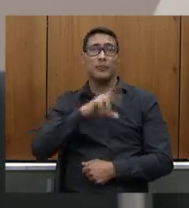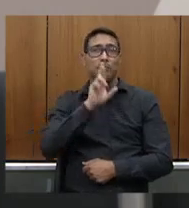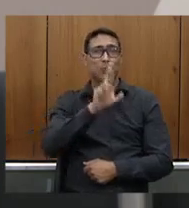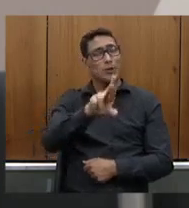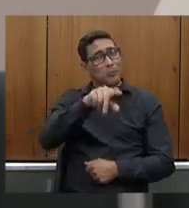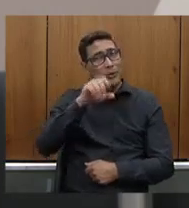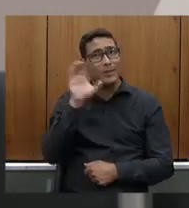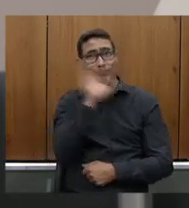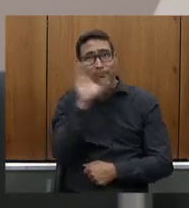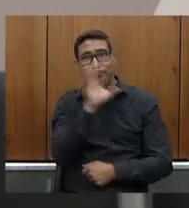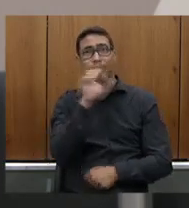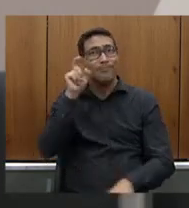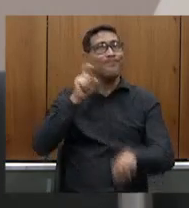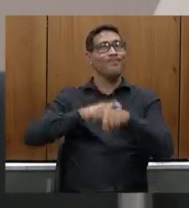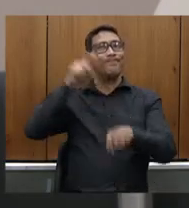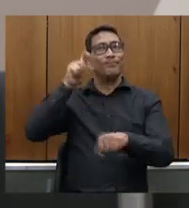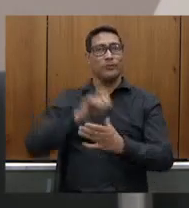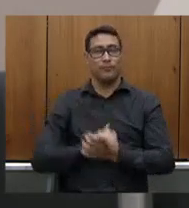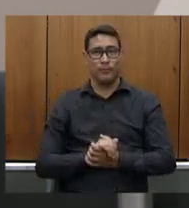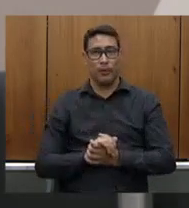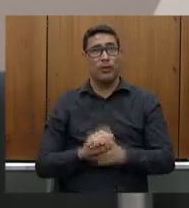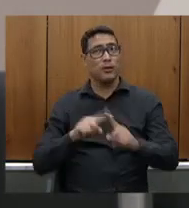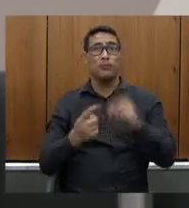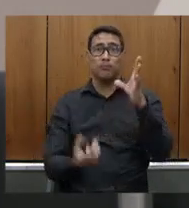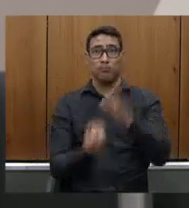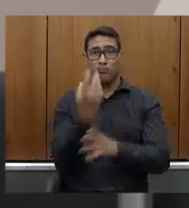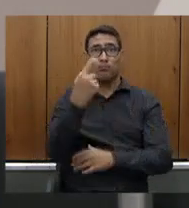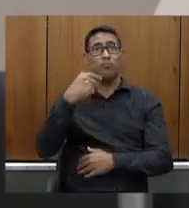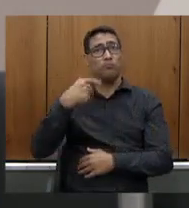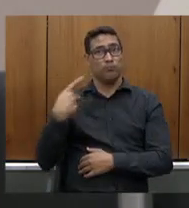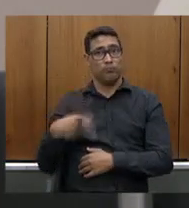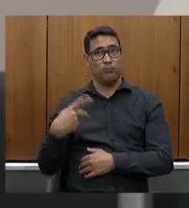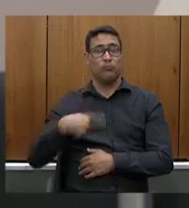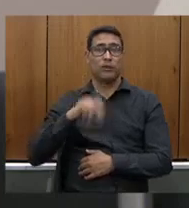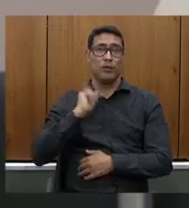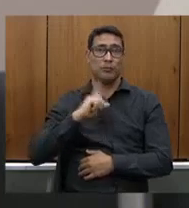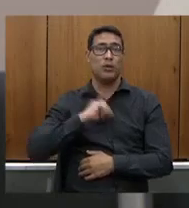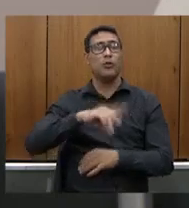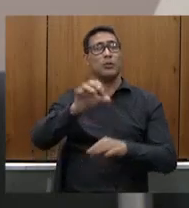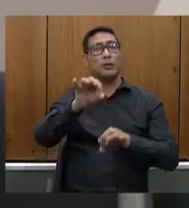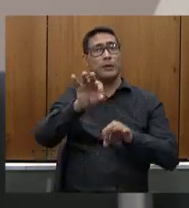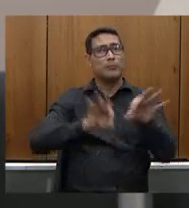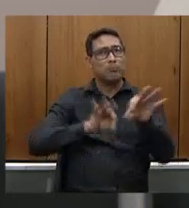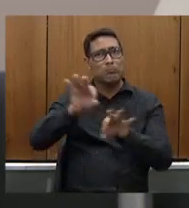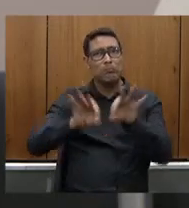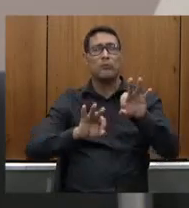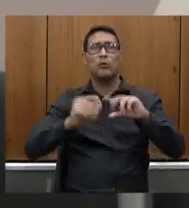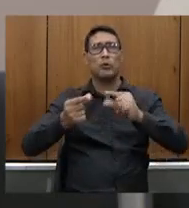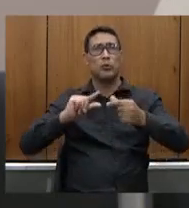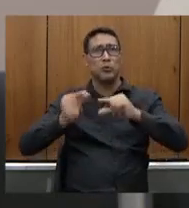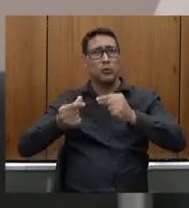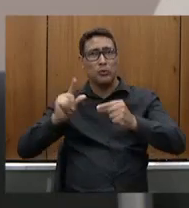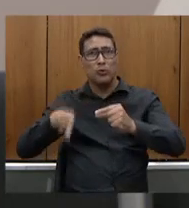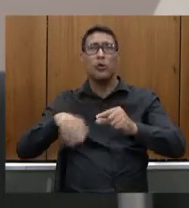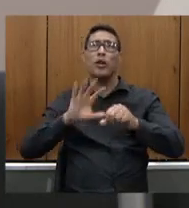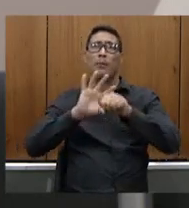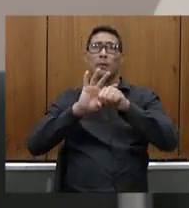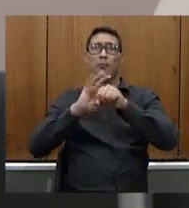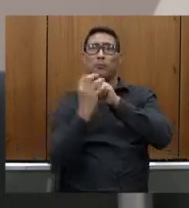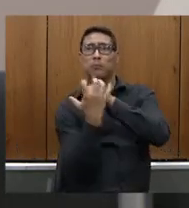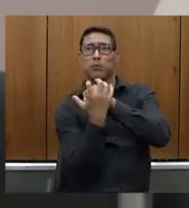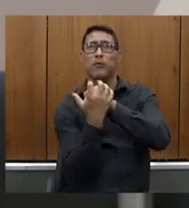nós criamos o estado de Minas Gerais uma estrutura para a covid que ela teve a presença